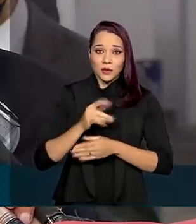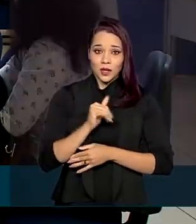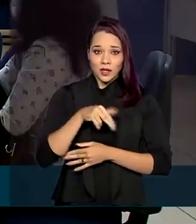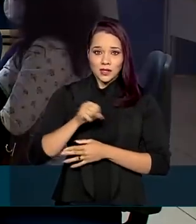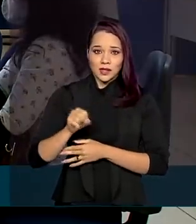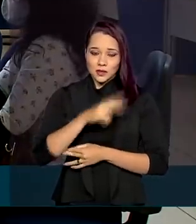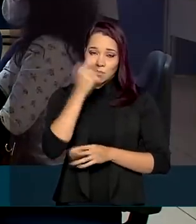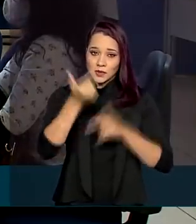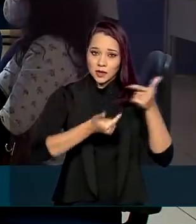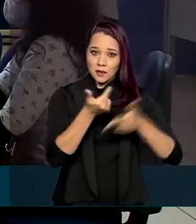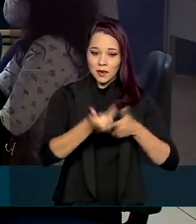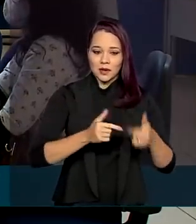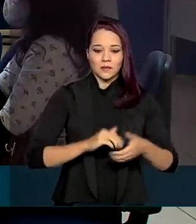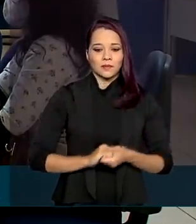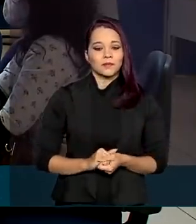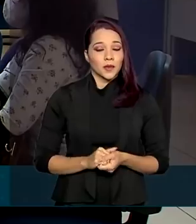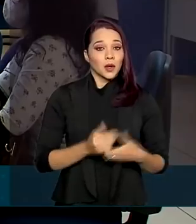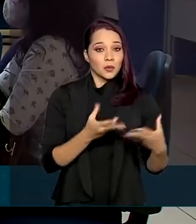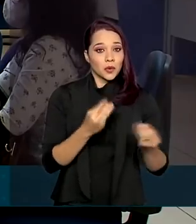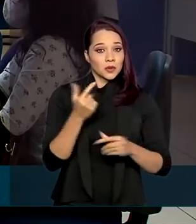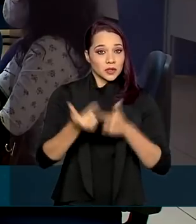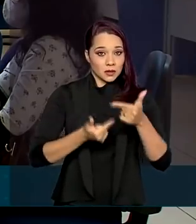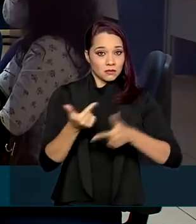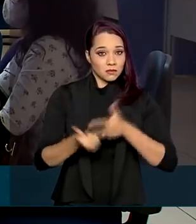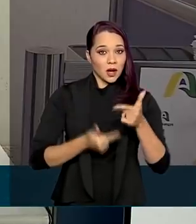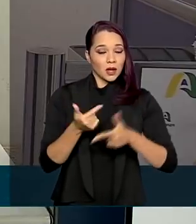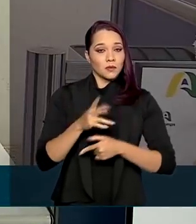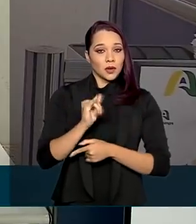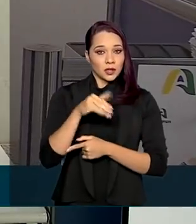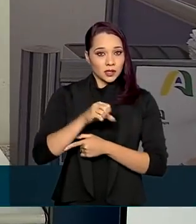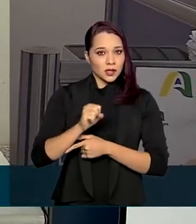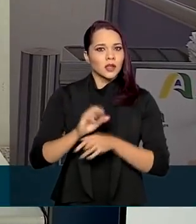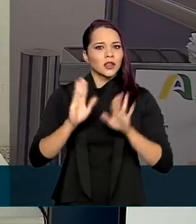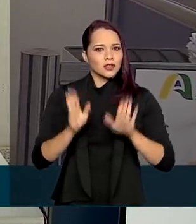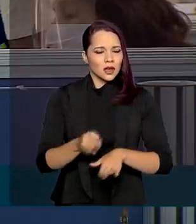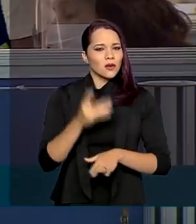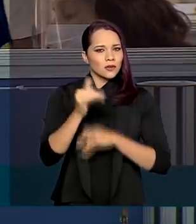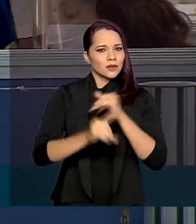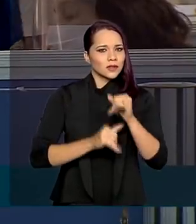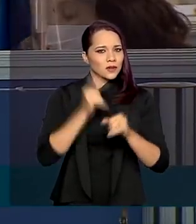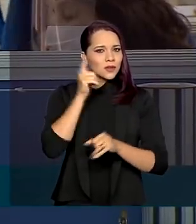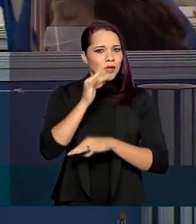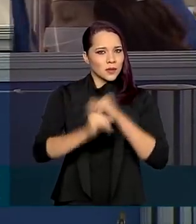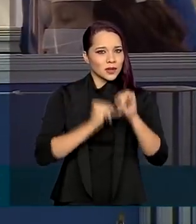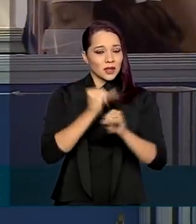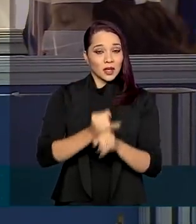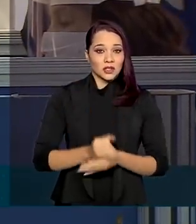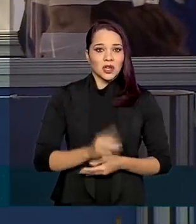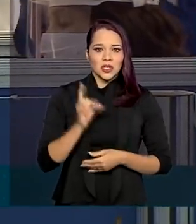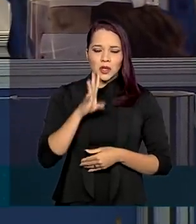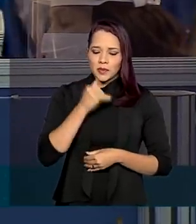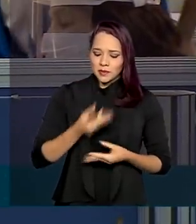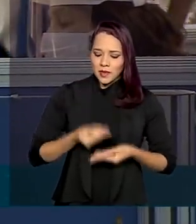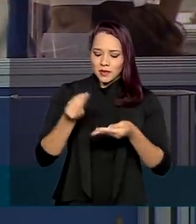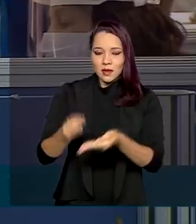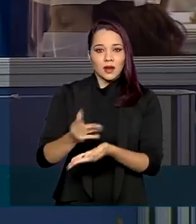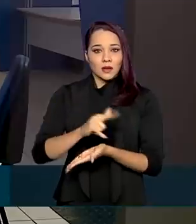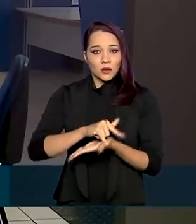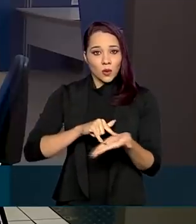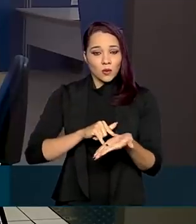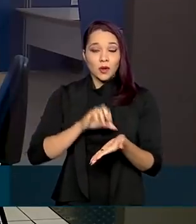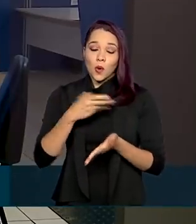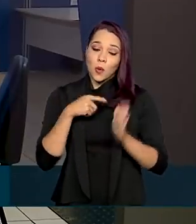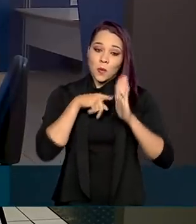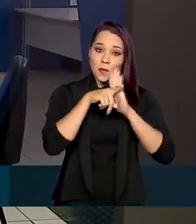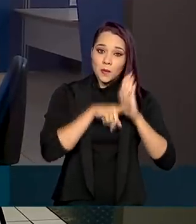servidor. A maioria dos serviços prestados pelo órgão já é digitalizado. Apenas entregas de documentos ou perícias